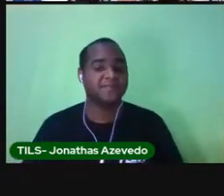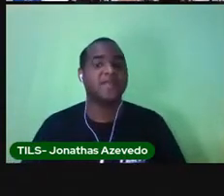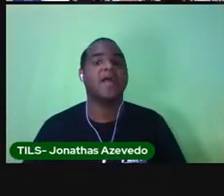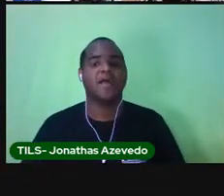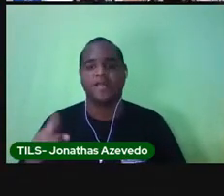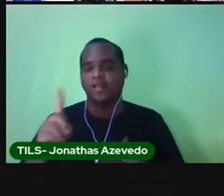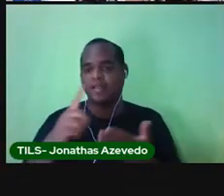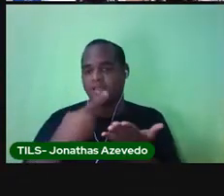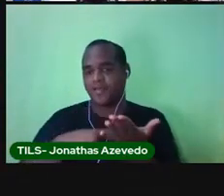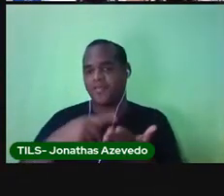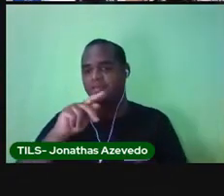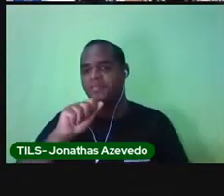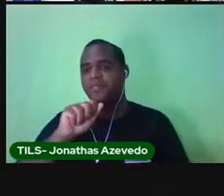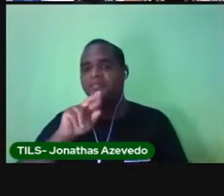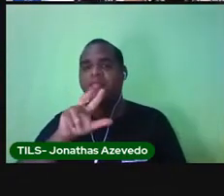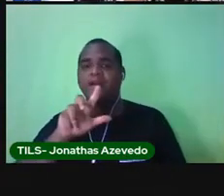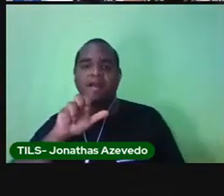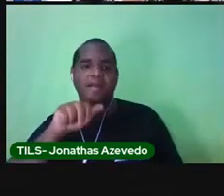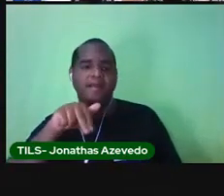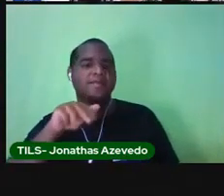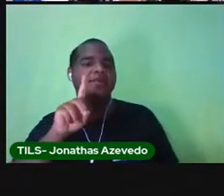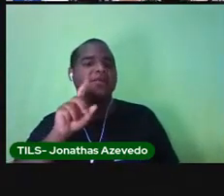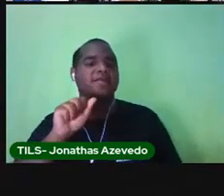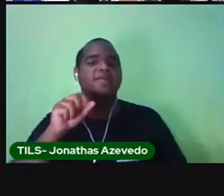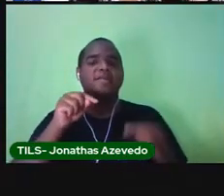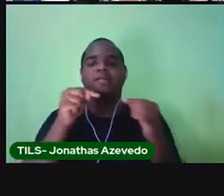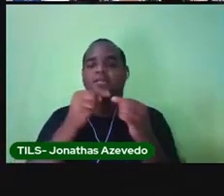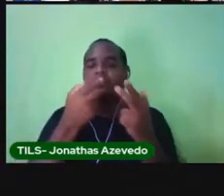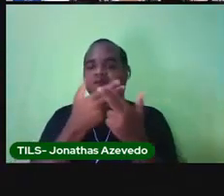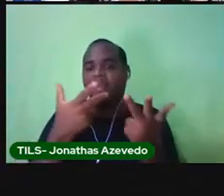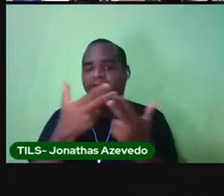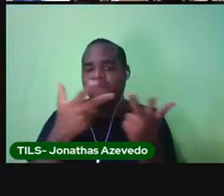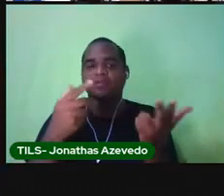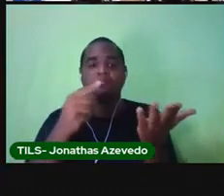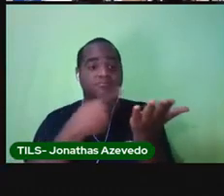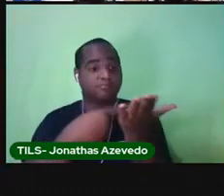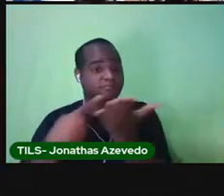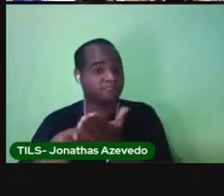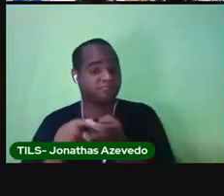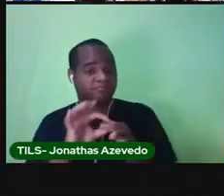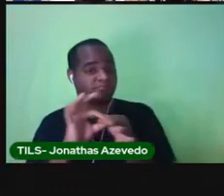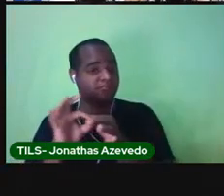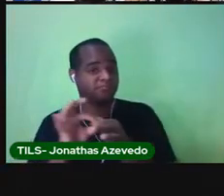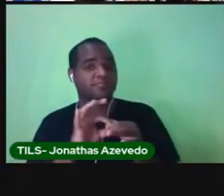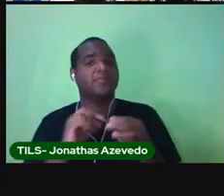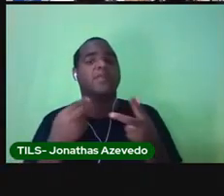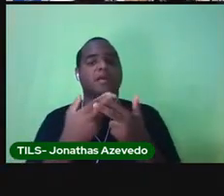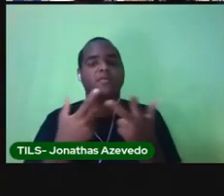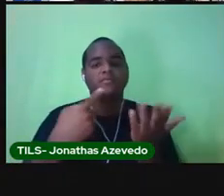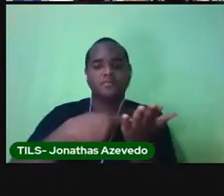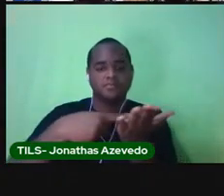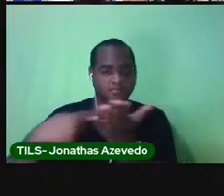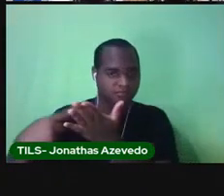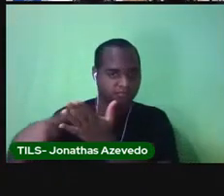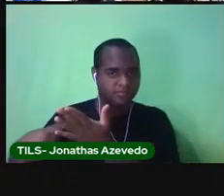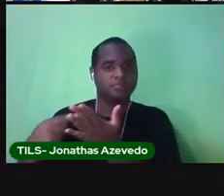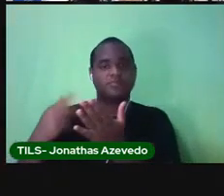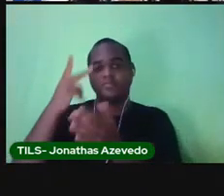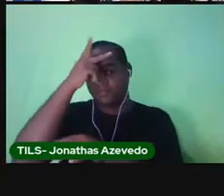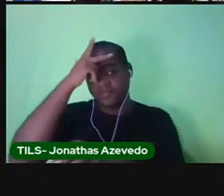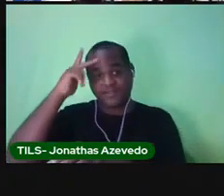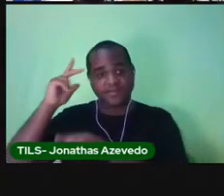parlendas têm versos pequenos e geralmente têm rimas. Faz parte da cultura popular,